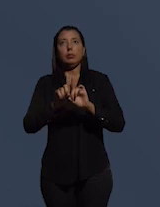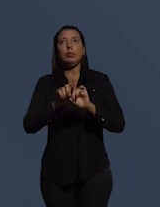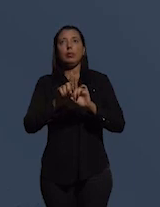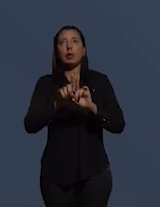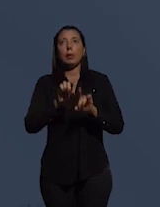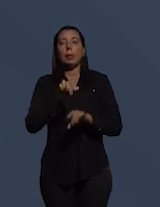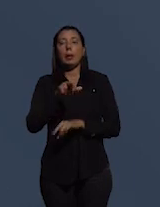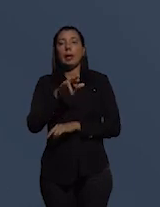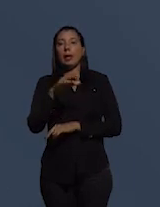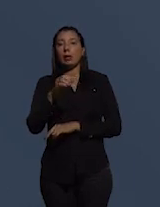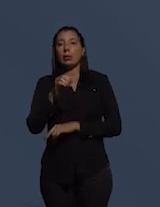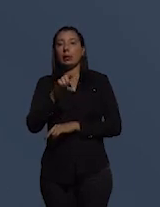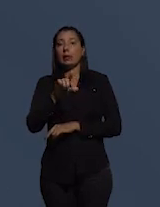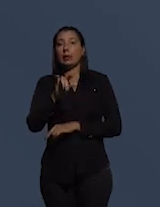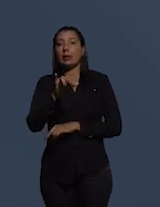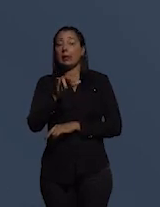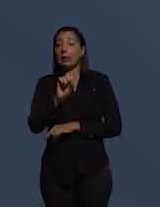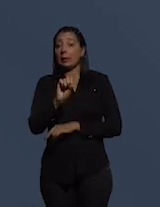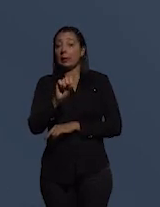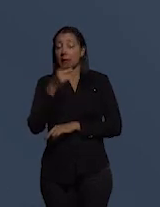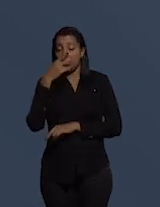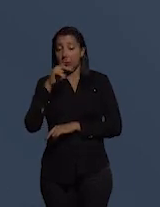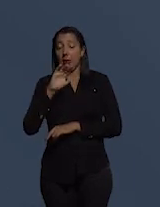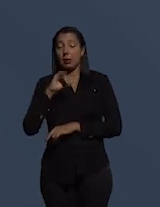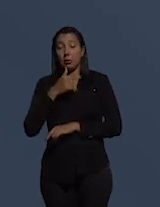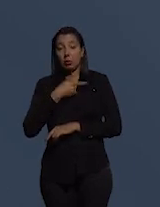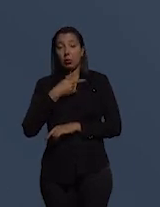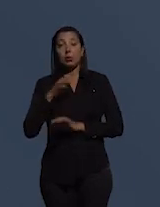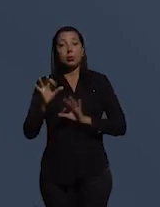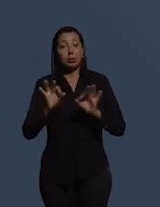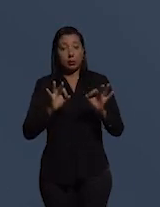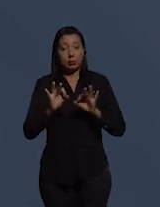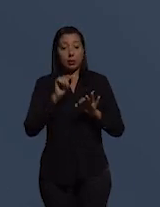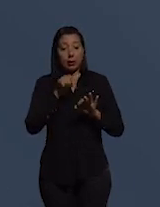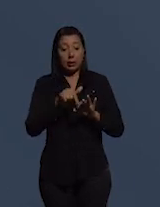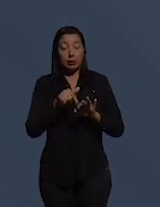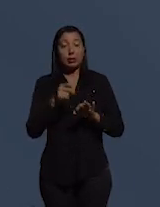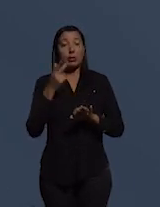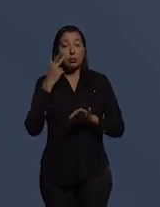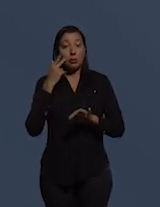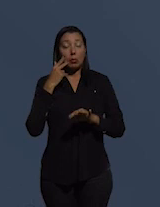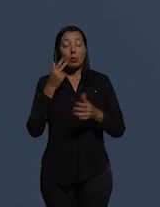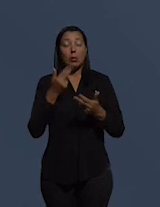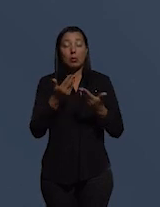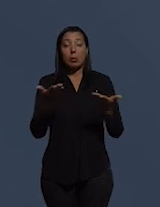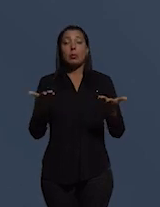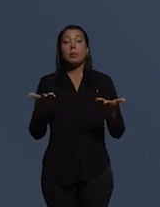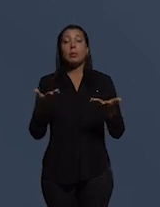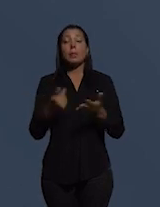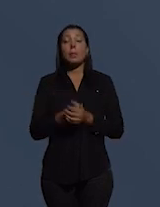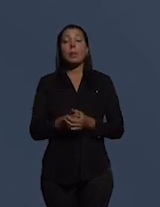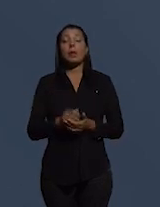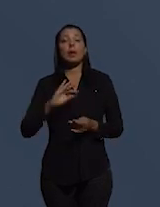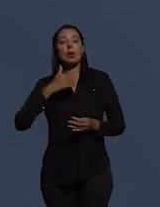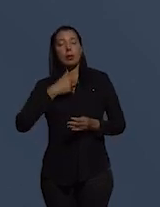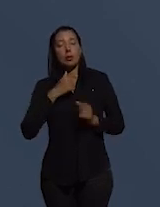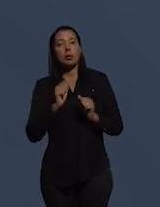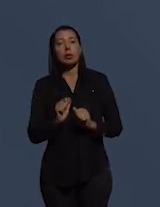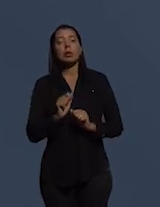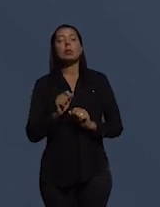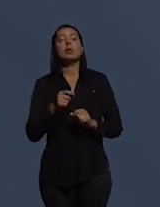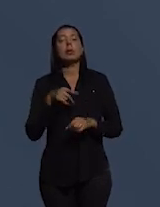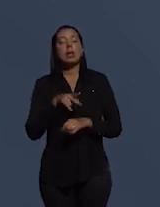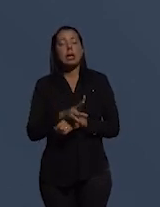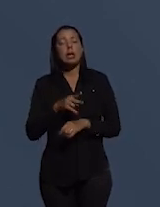Marcos para que nos próximos eventos desta natureza e magnitude a gente possa estar